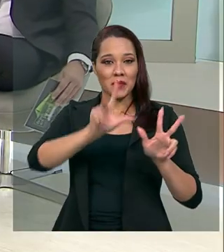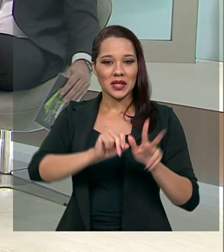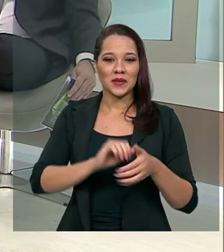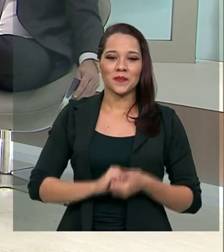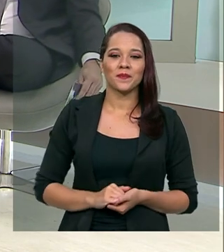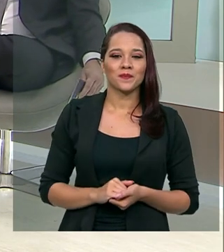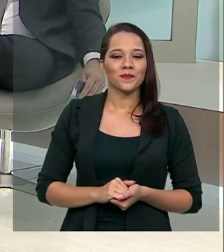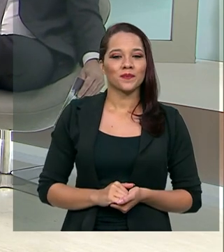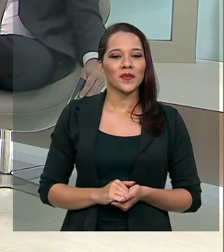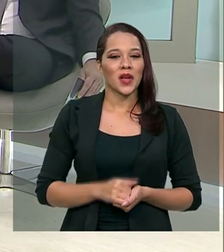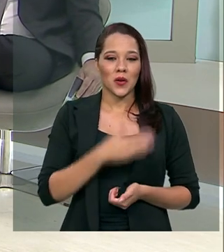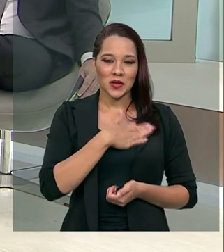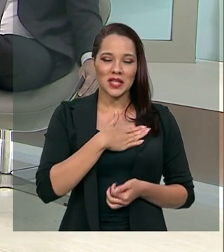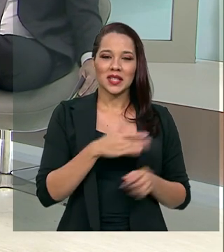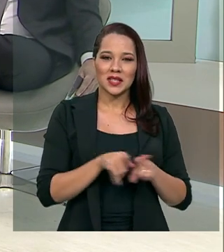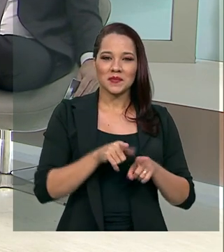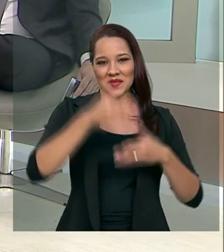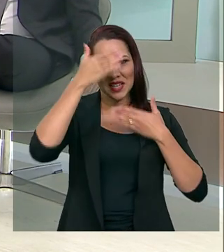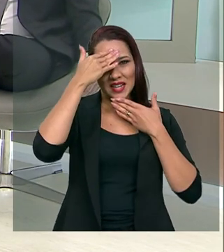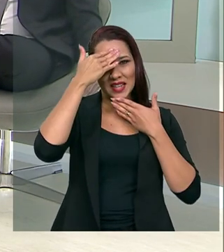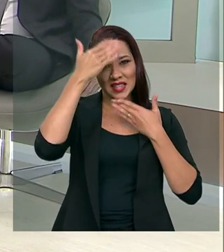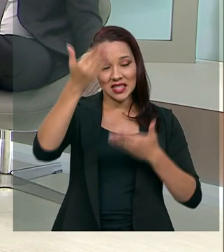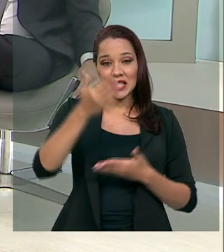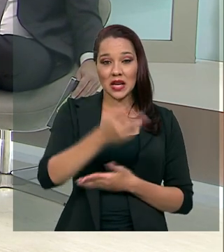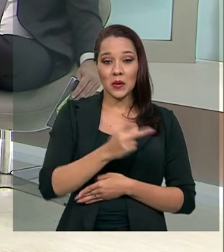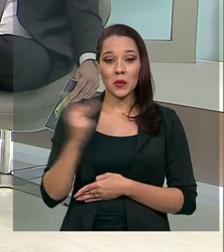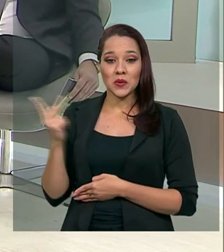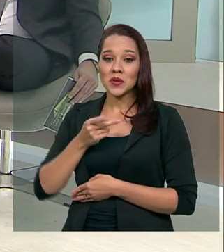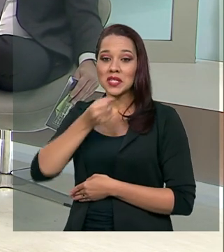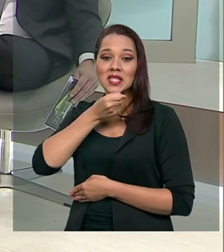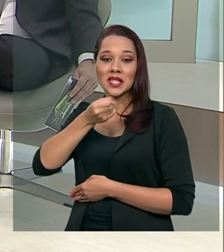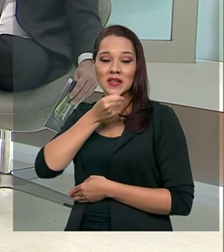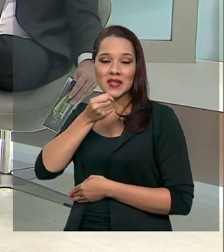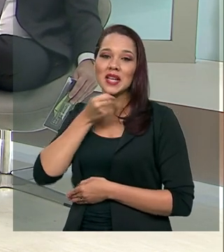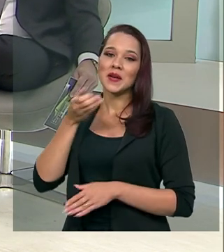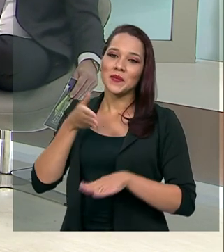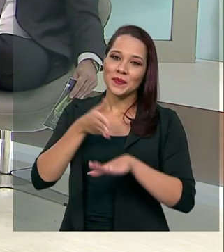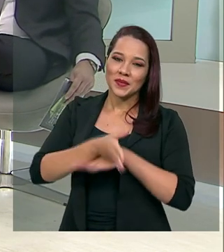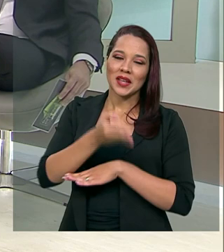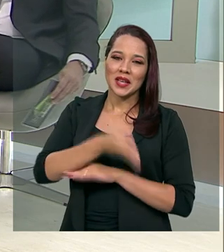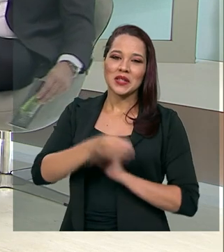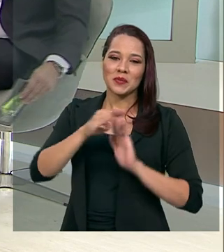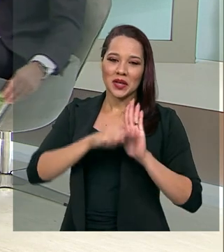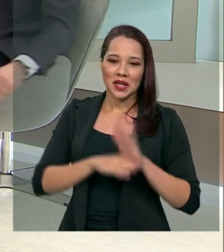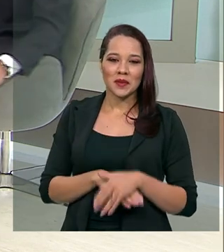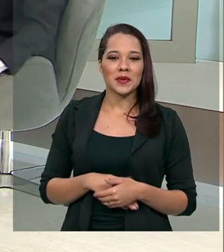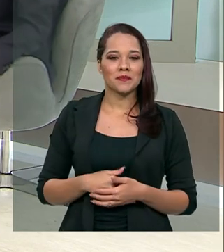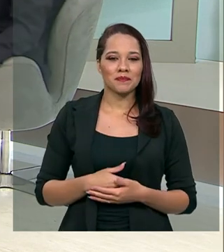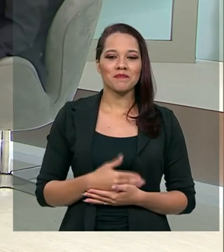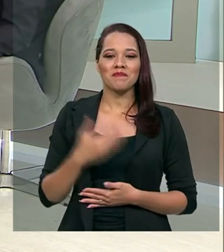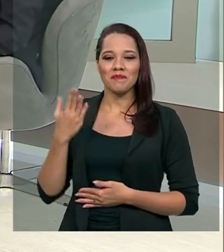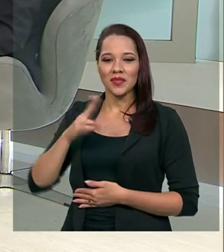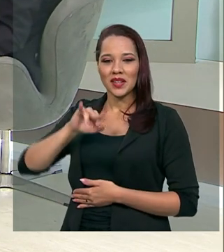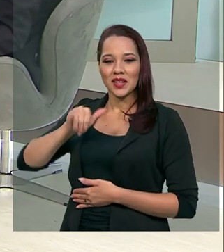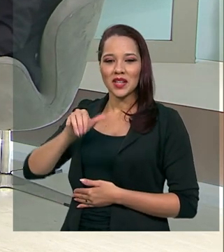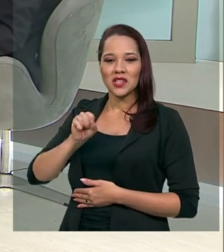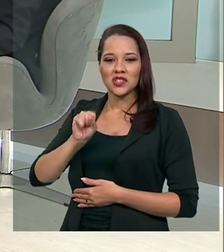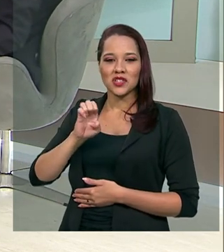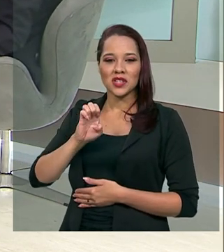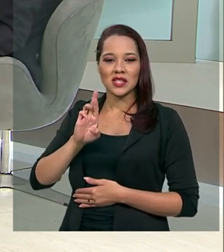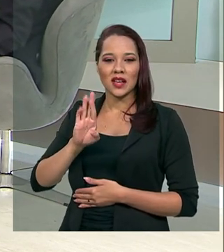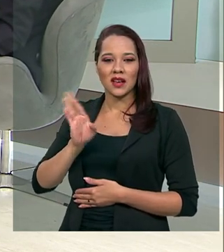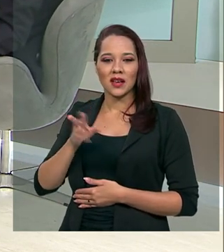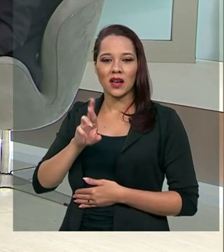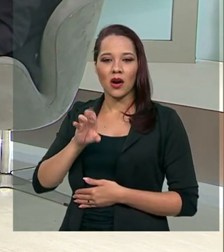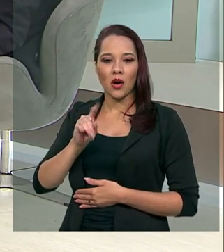Eu gostaria também de agradecer os nossos entrevistados que participaram desse programa, o senhor José Roberto Tadros,